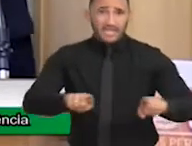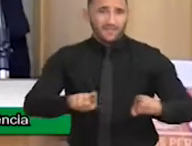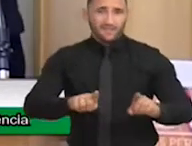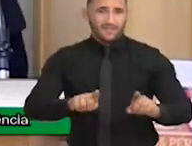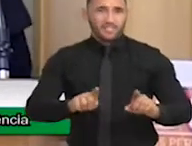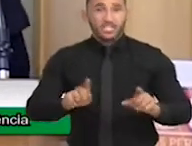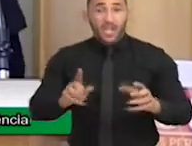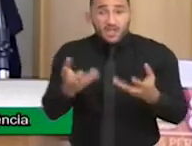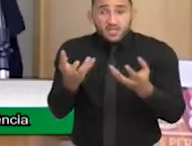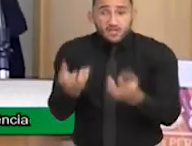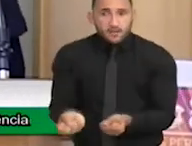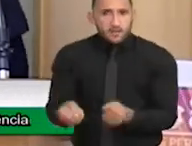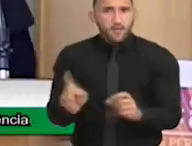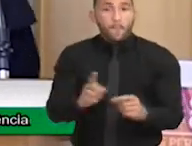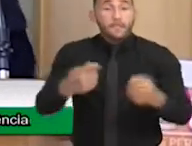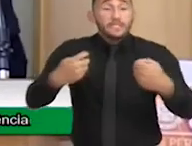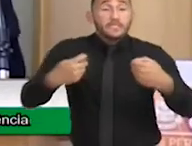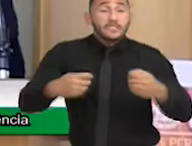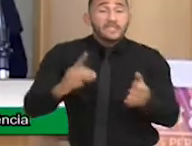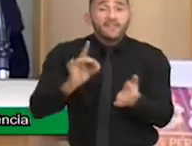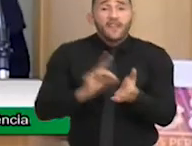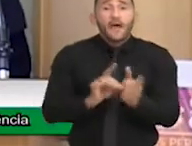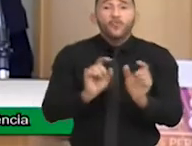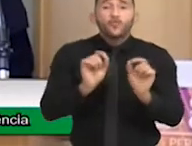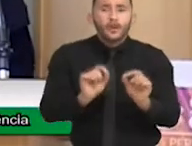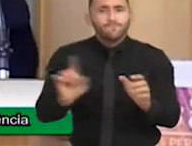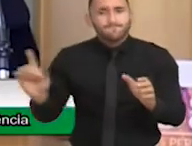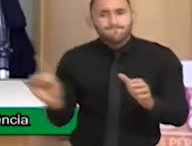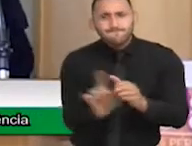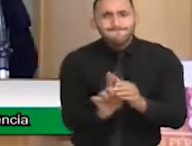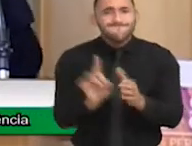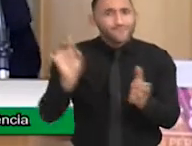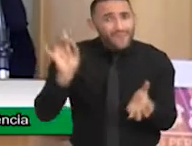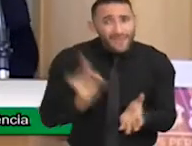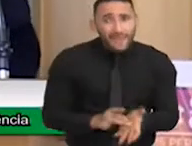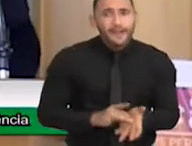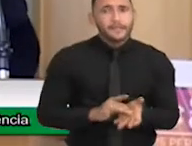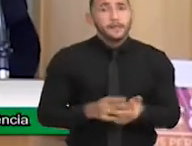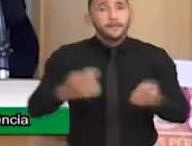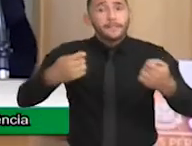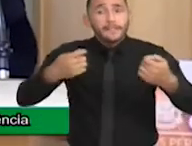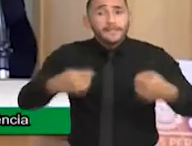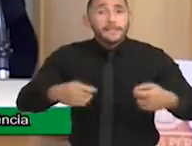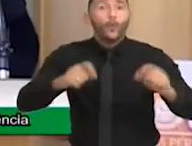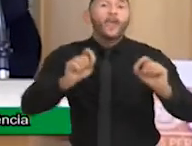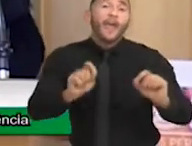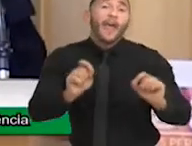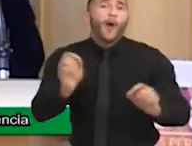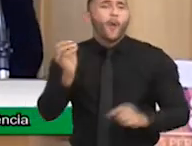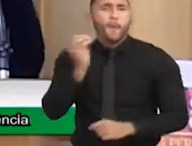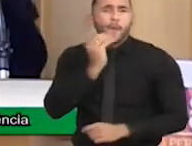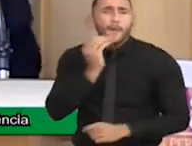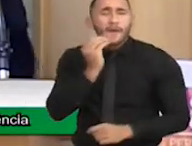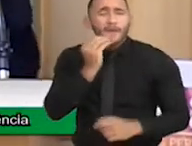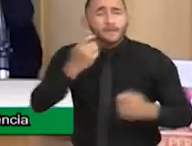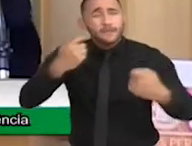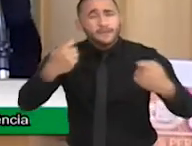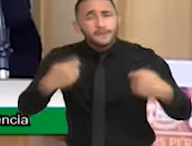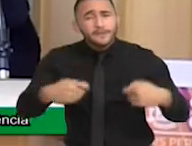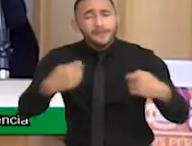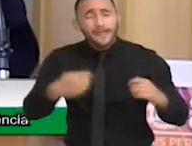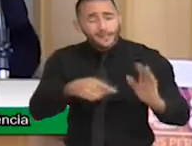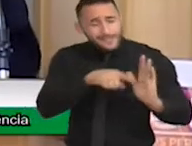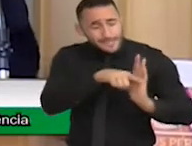Os nossos filhos precisam pertencer. Eles precisam de oportunidade. Eles precisam do